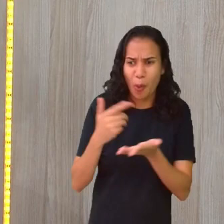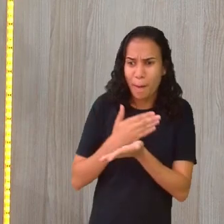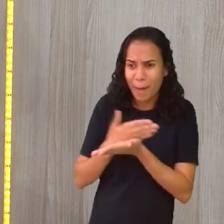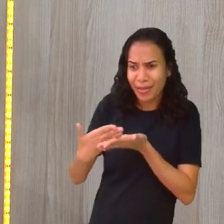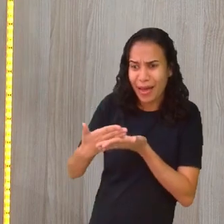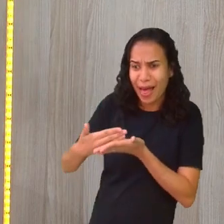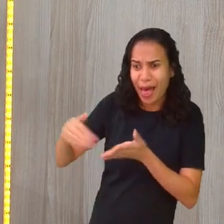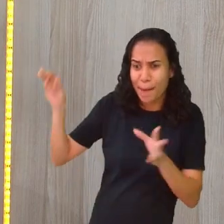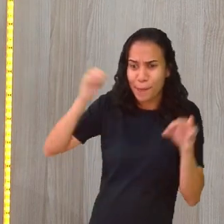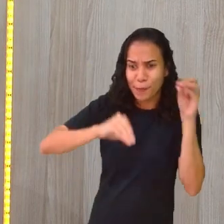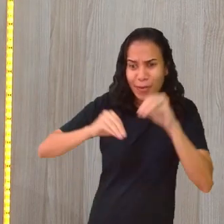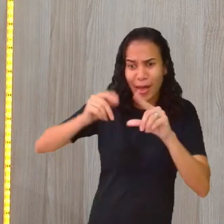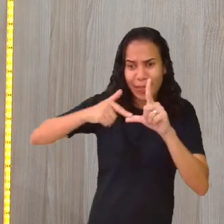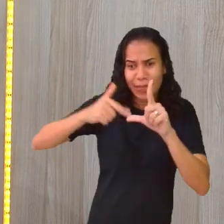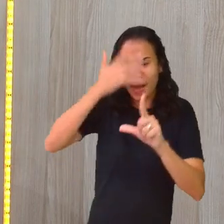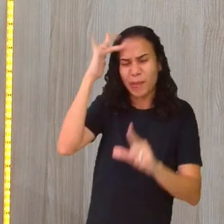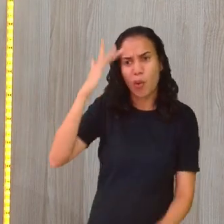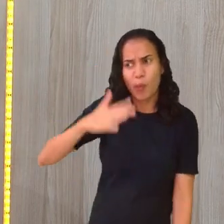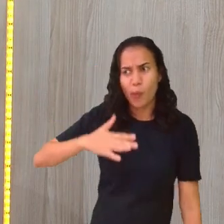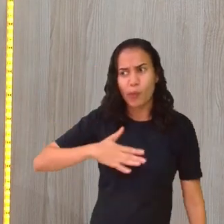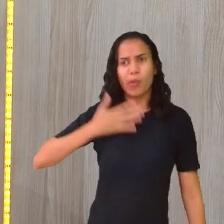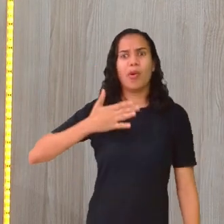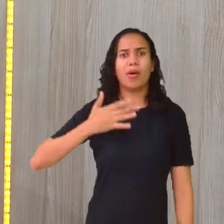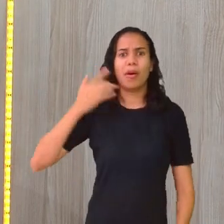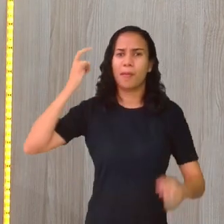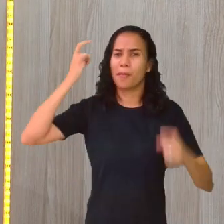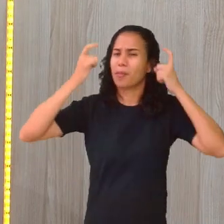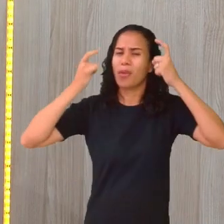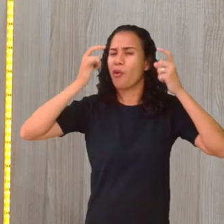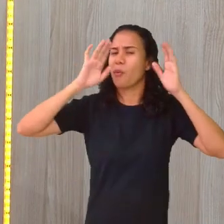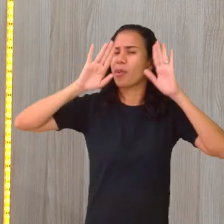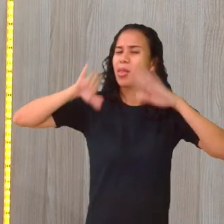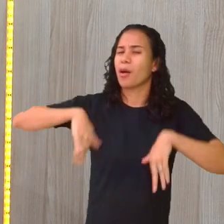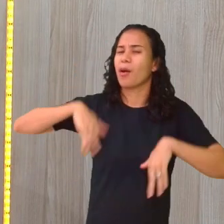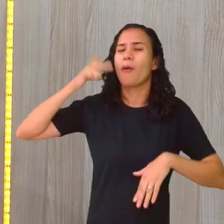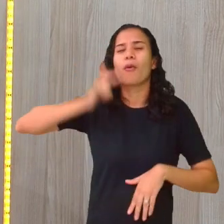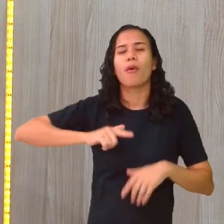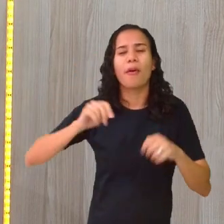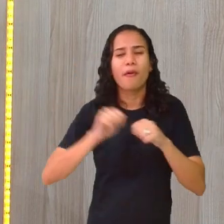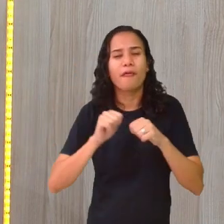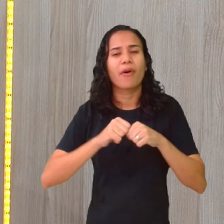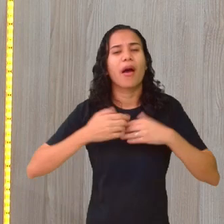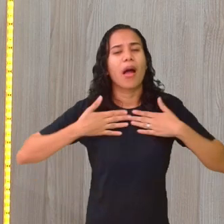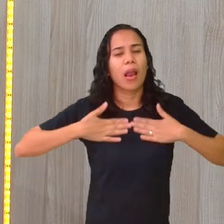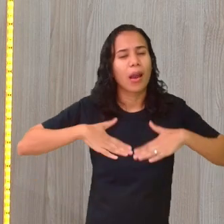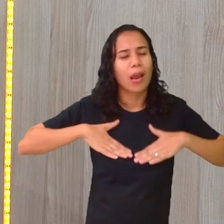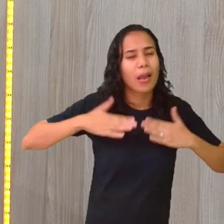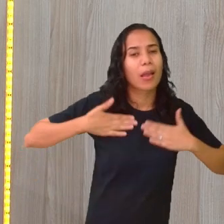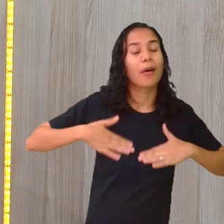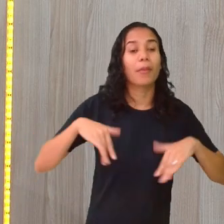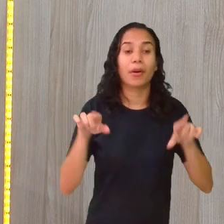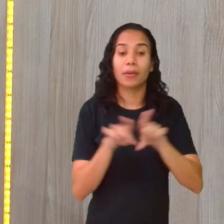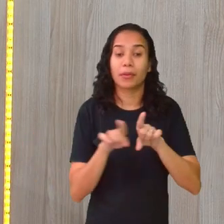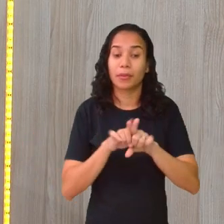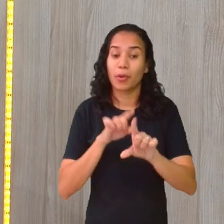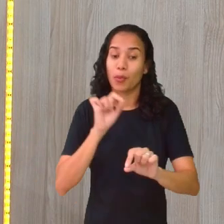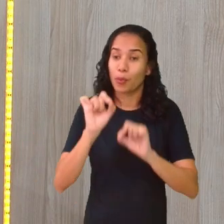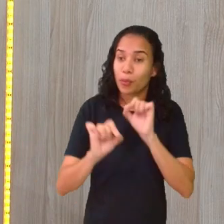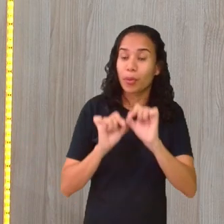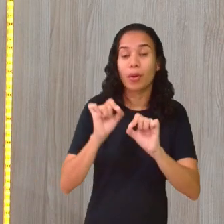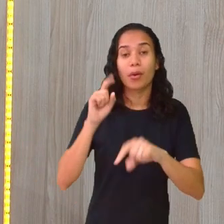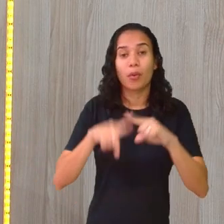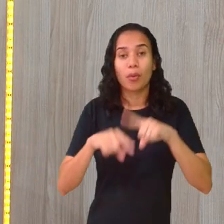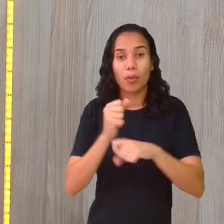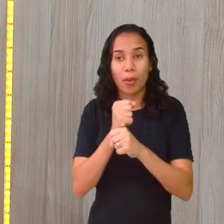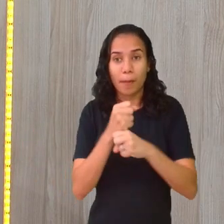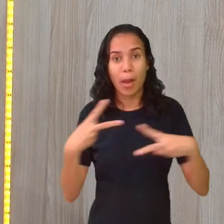pessoal fica logo assustado. Mas não se preocupe. Dá para fazer com bastante tranquilidade. E outra coisa também, com esse